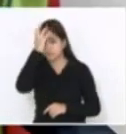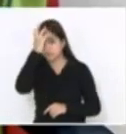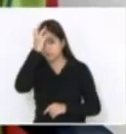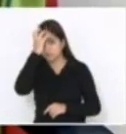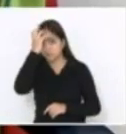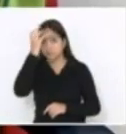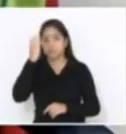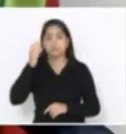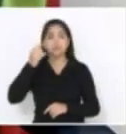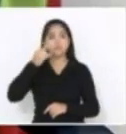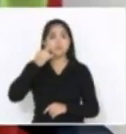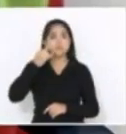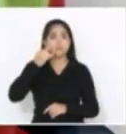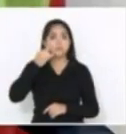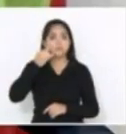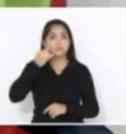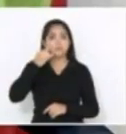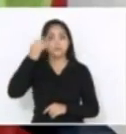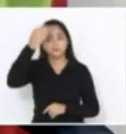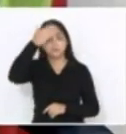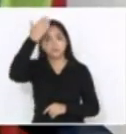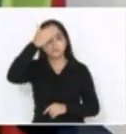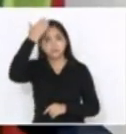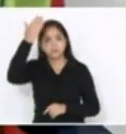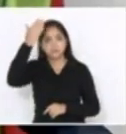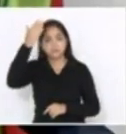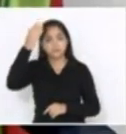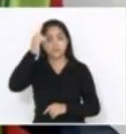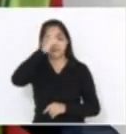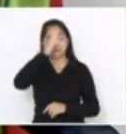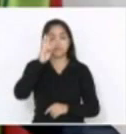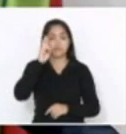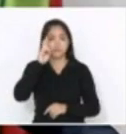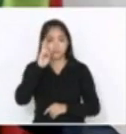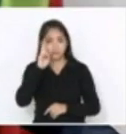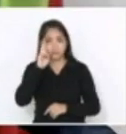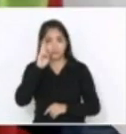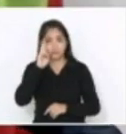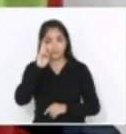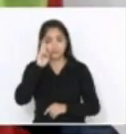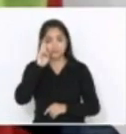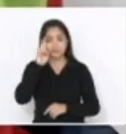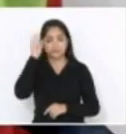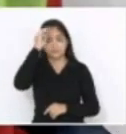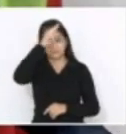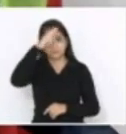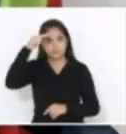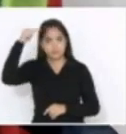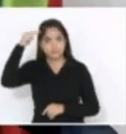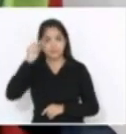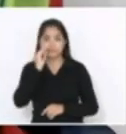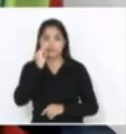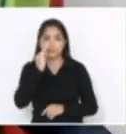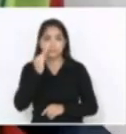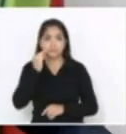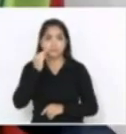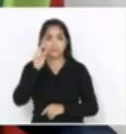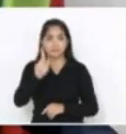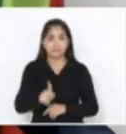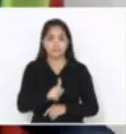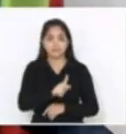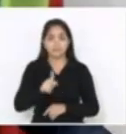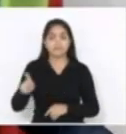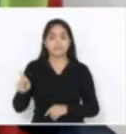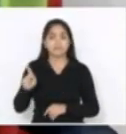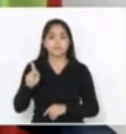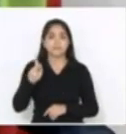Mauro de Nadal, o deputado Antônio Aguiar, o deputado Ricardo Guidi, o deputado Zenei, o deputado Mário Marcondos, o deputado Padre Pedro, o deputado